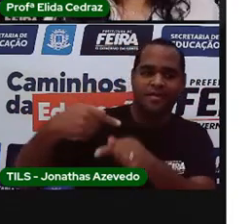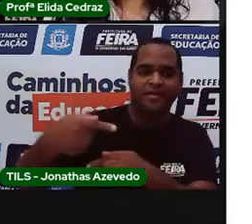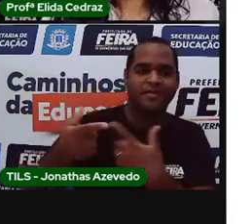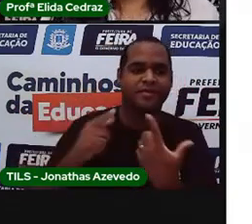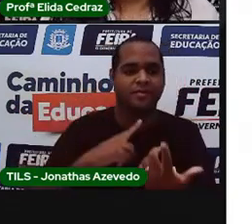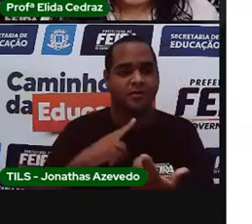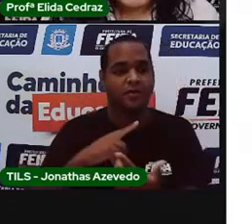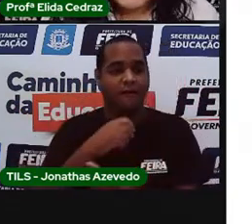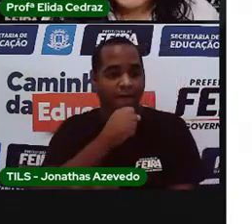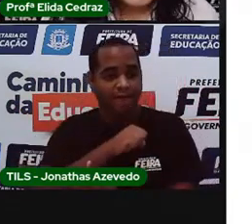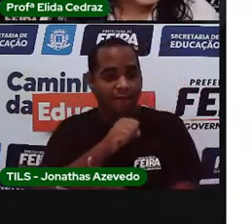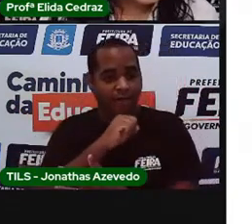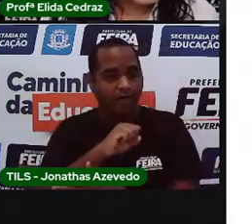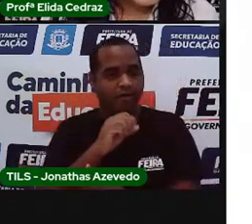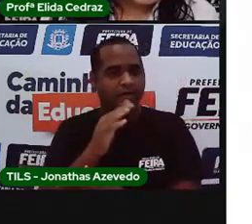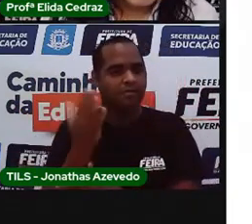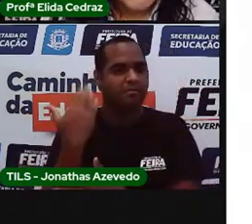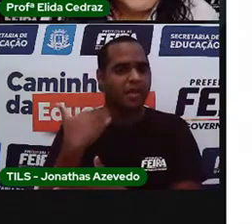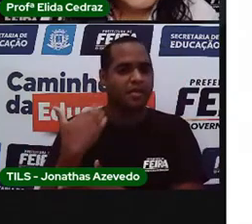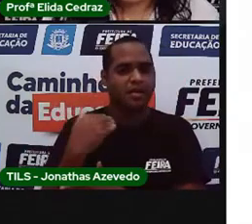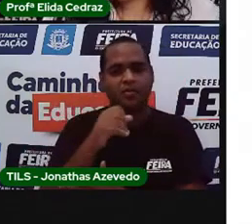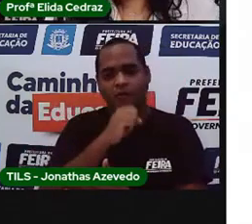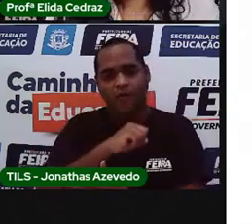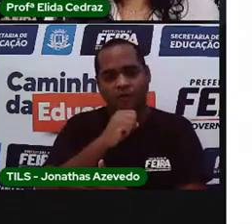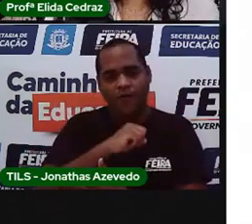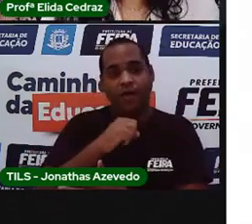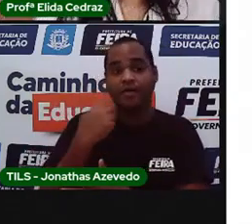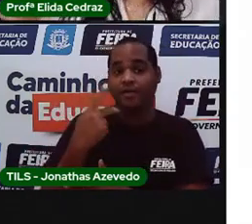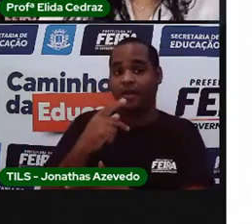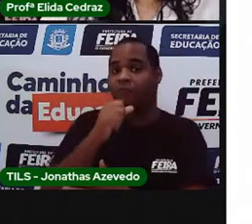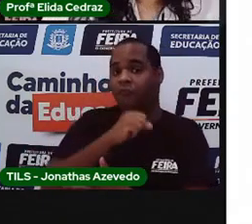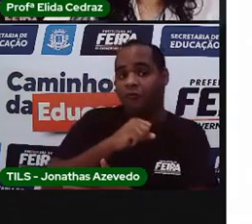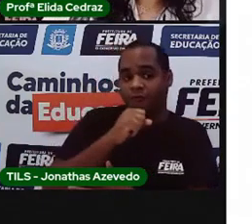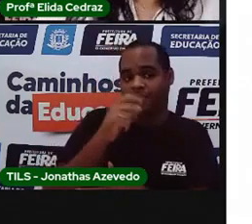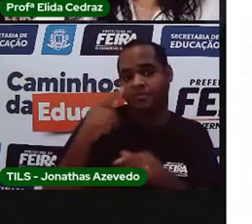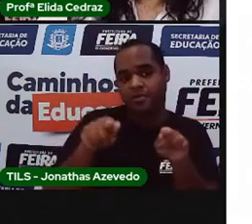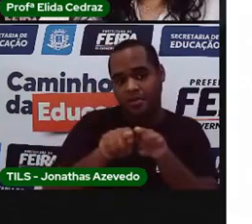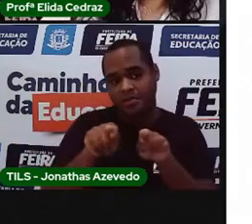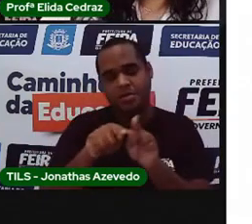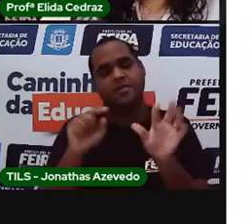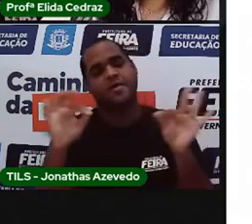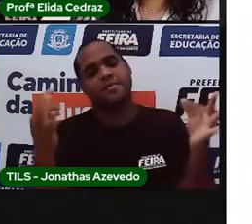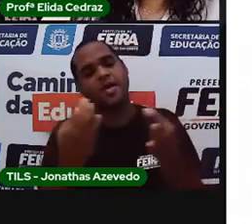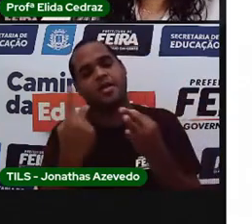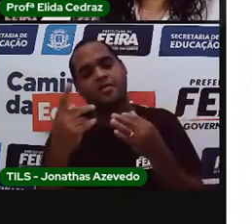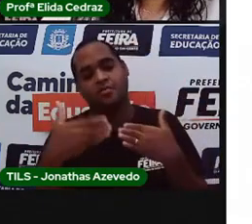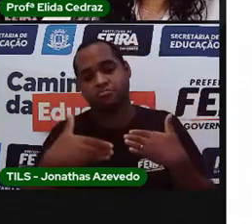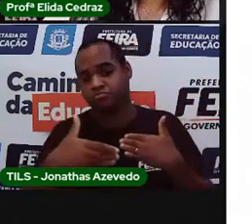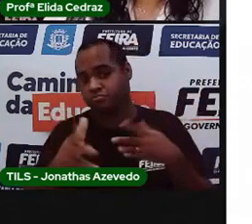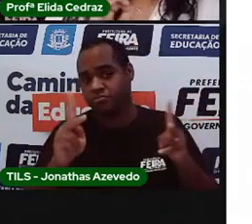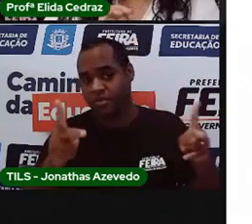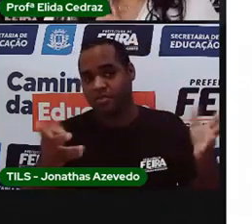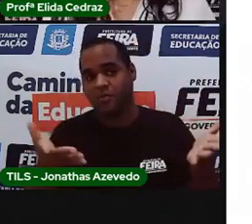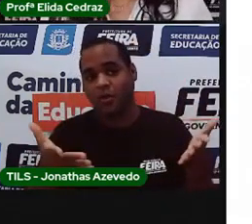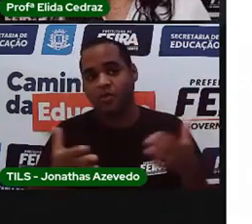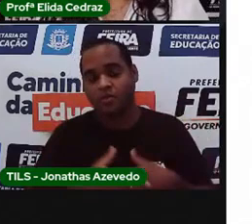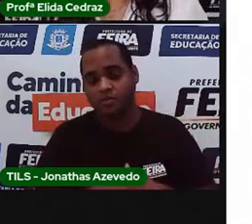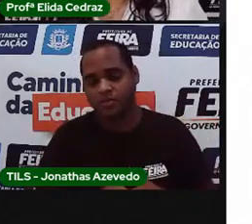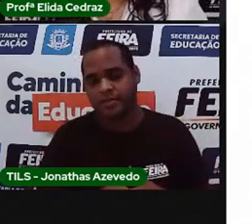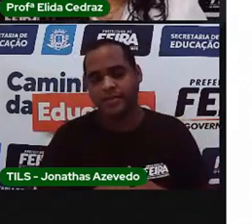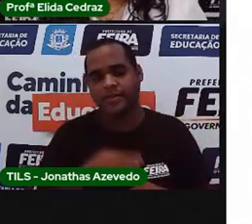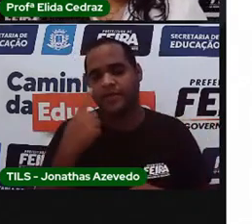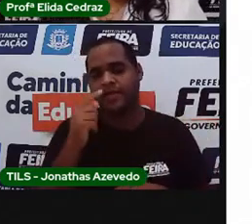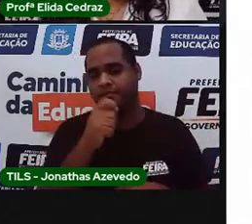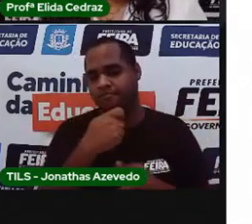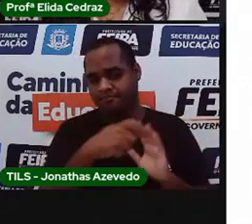avós dos seus avós faziam e que a sua família continua fazendo hoje? Você vai